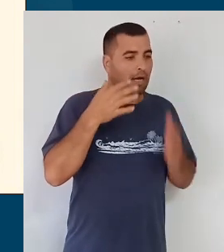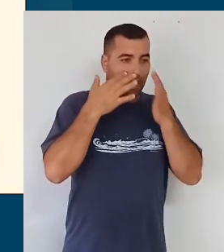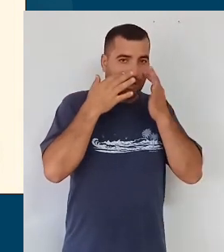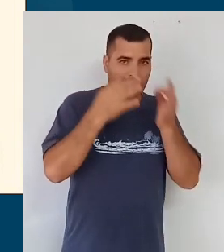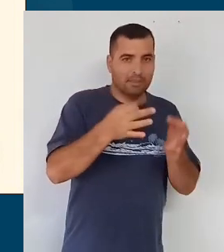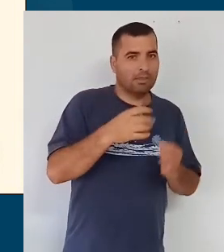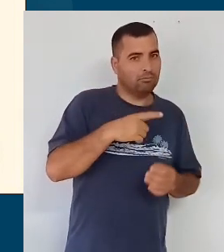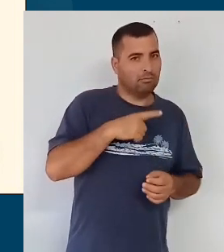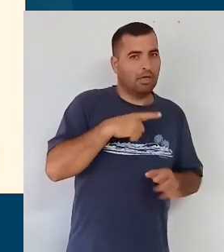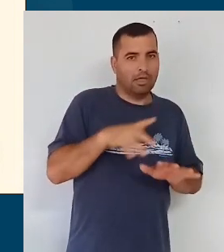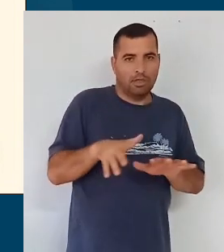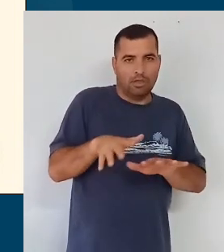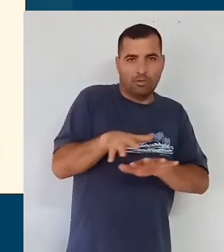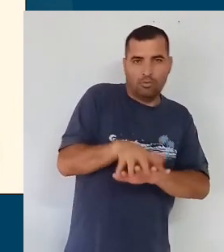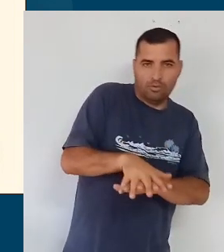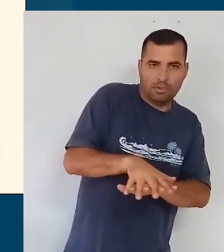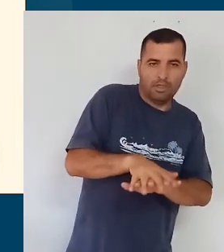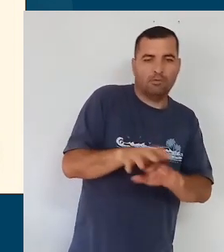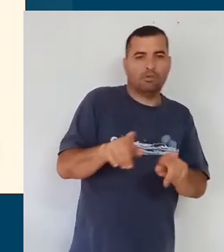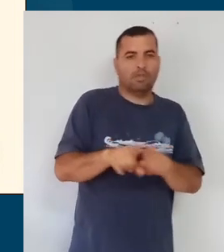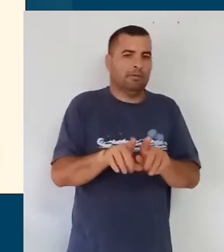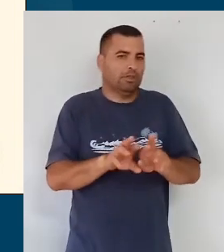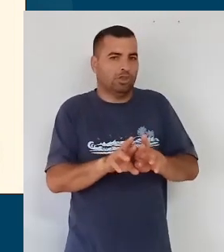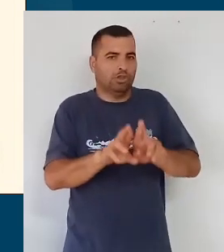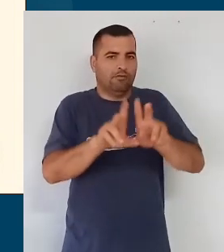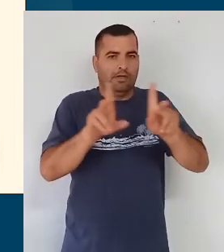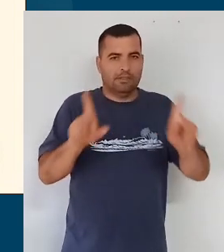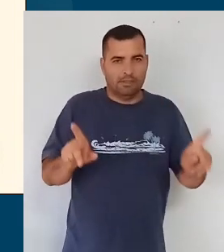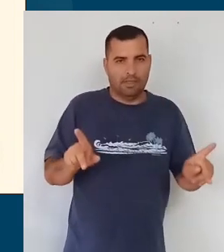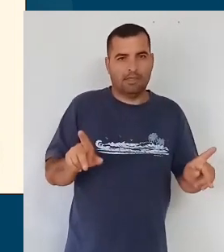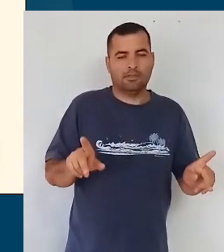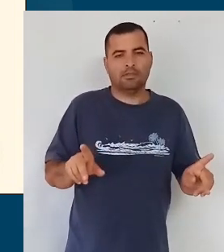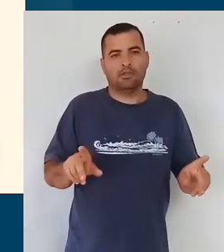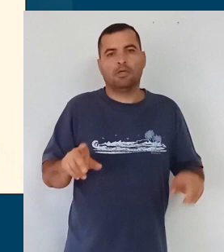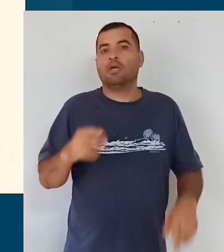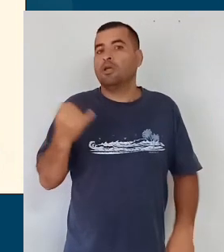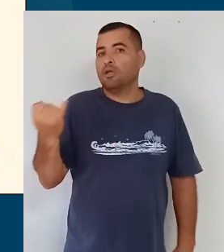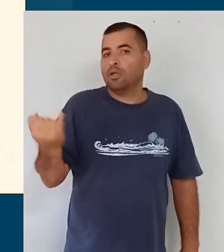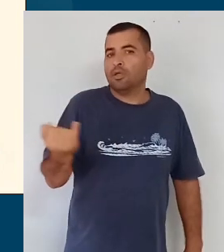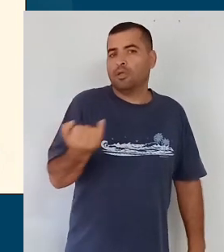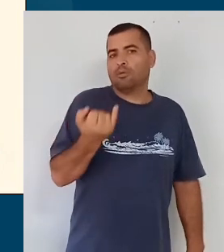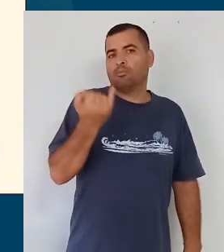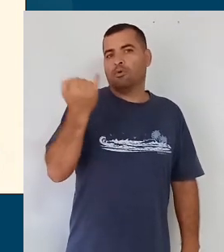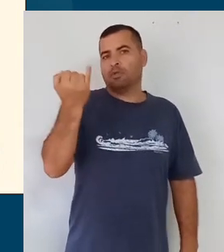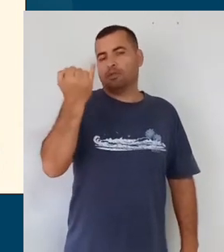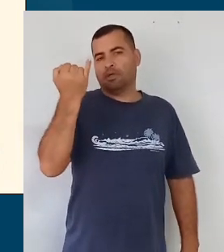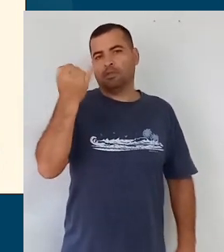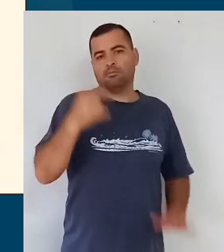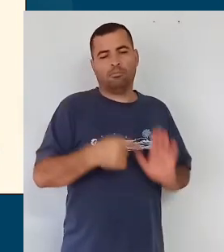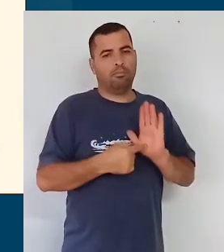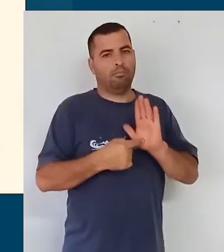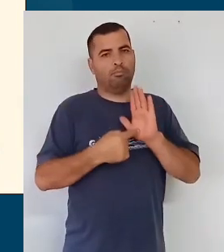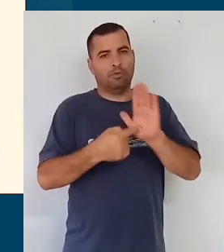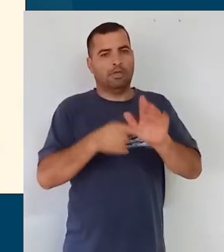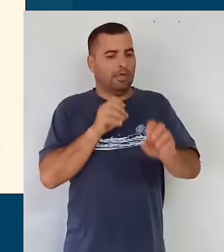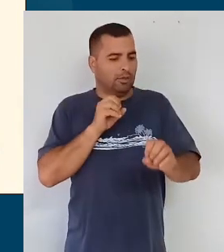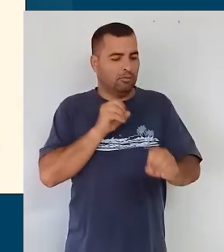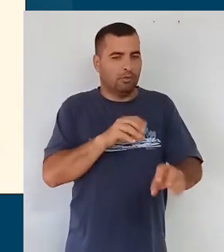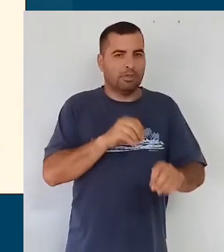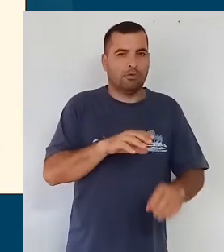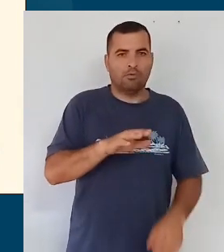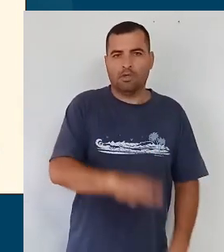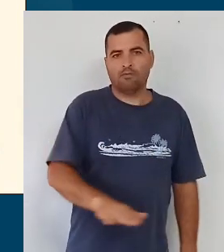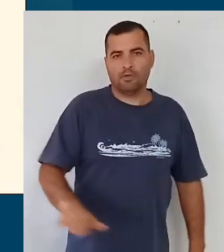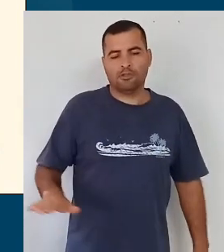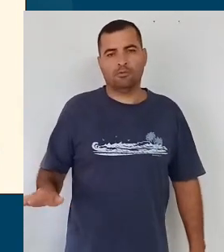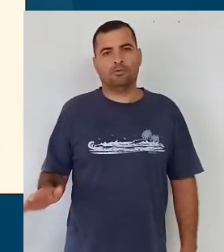questões, tanto da inclusão como da diversidade, a gente considerou importante destacar também na educação infantil